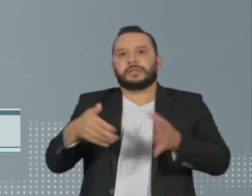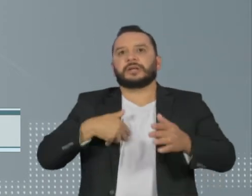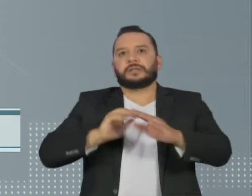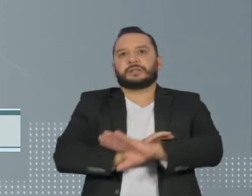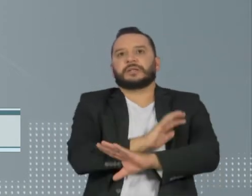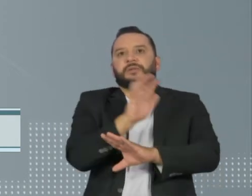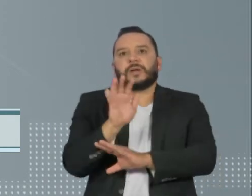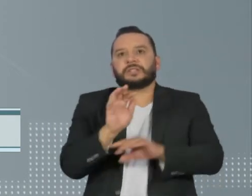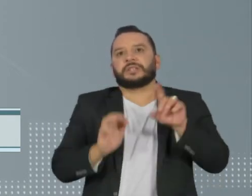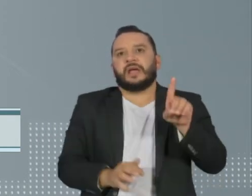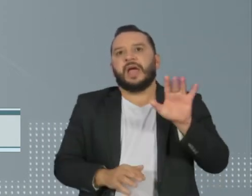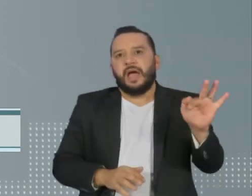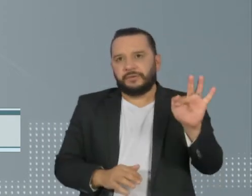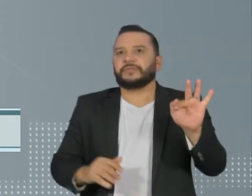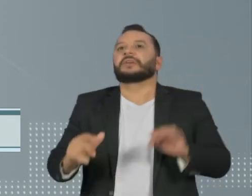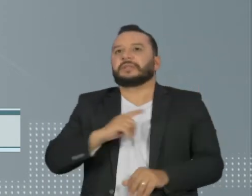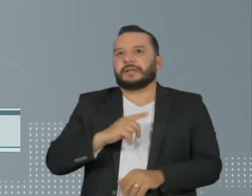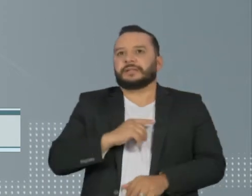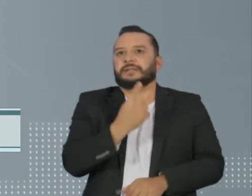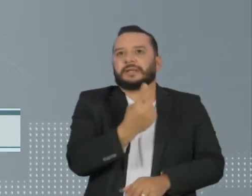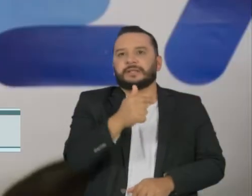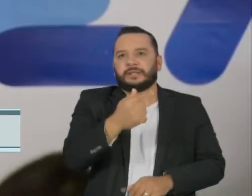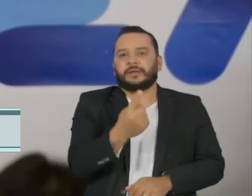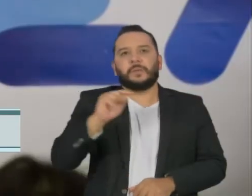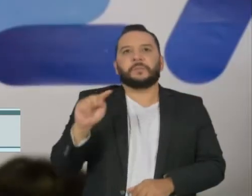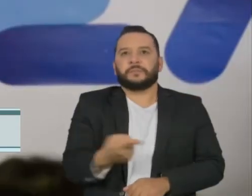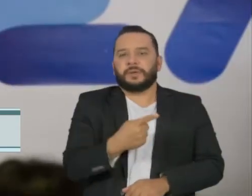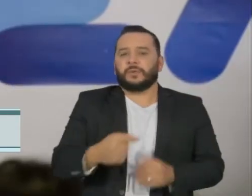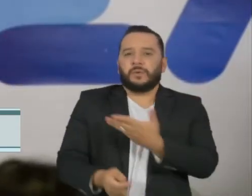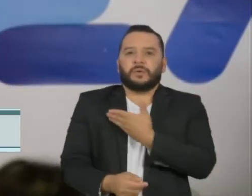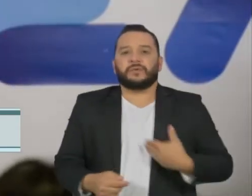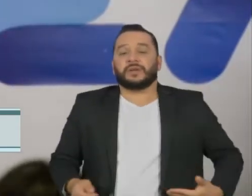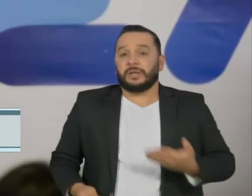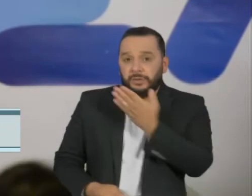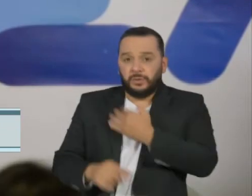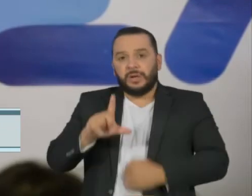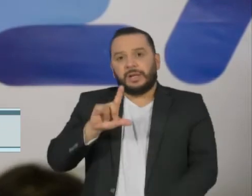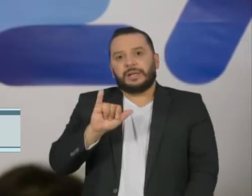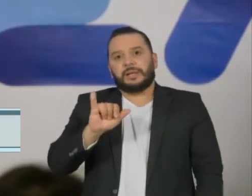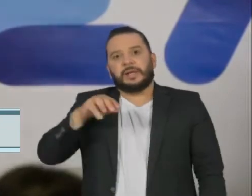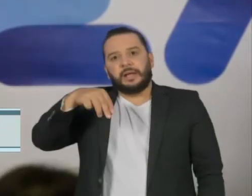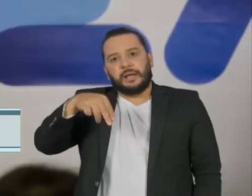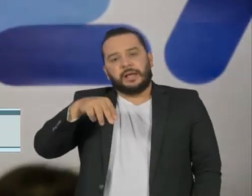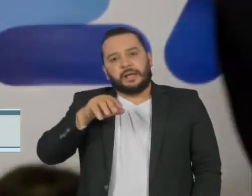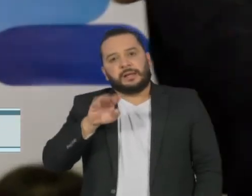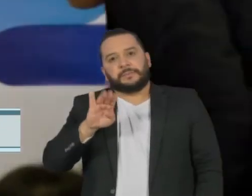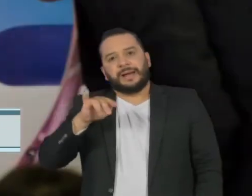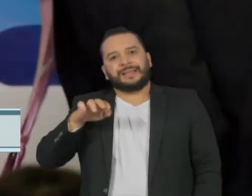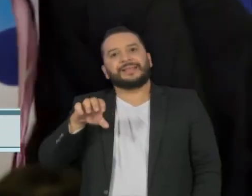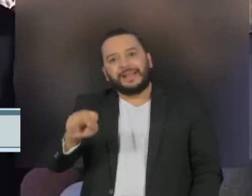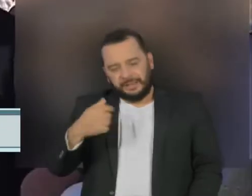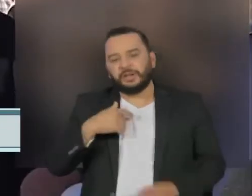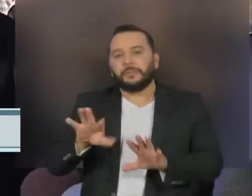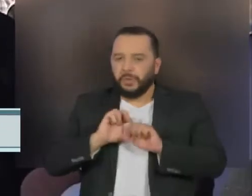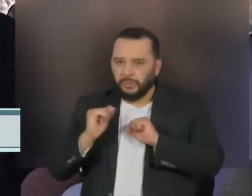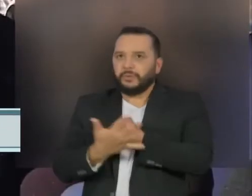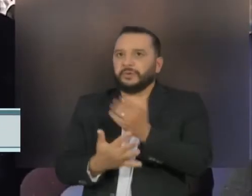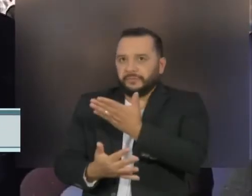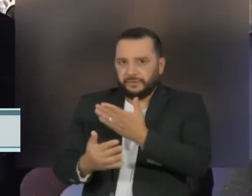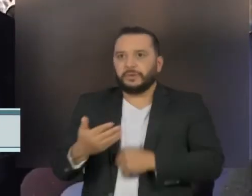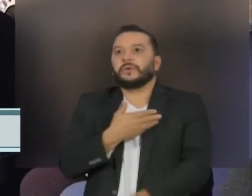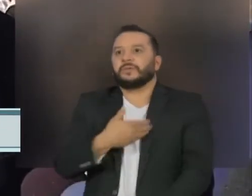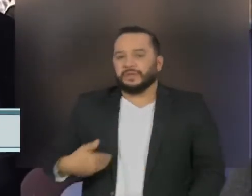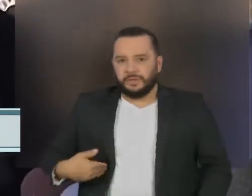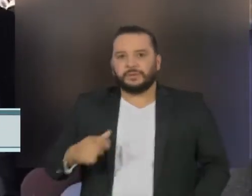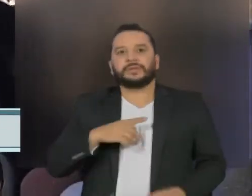Federal tem mais casos, 171 mil. O governador Ibanez Rocha testou positivo para a covid-19. Ele está em